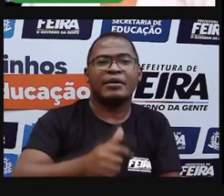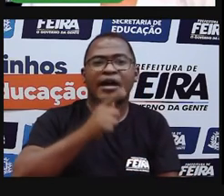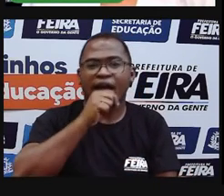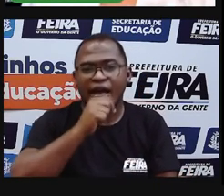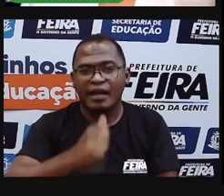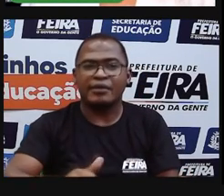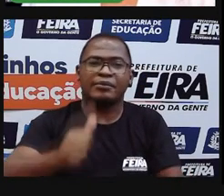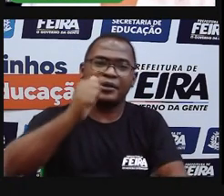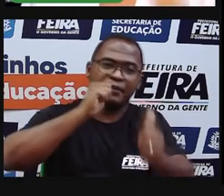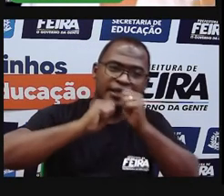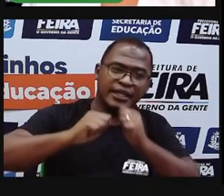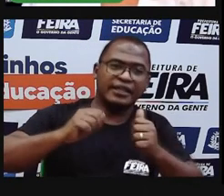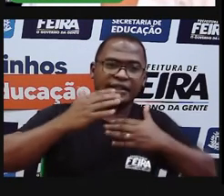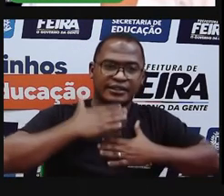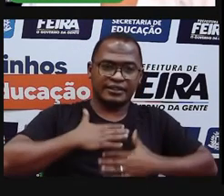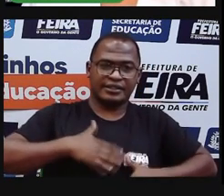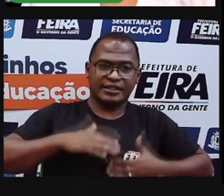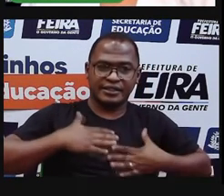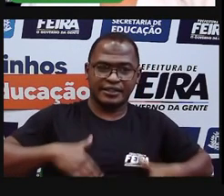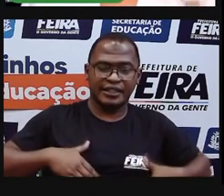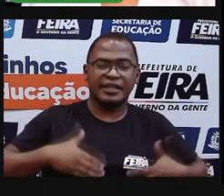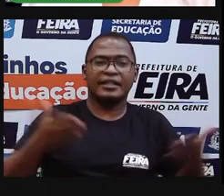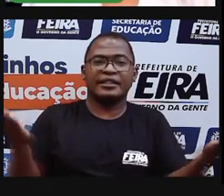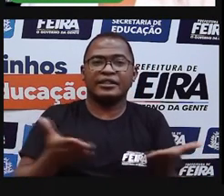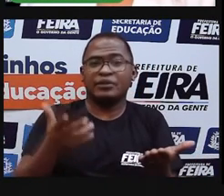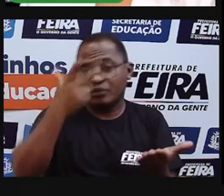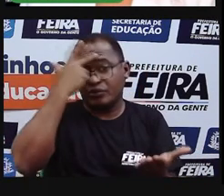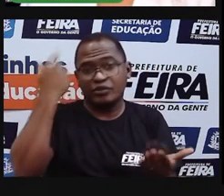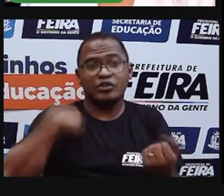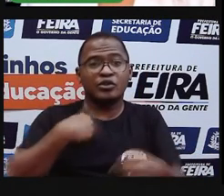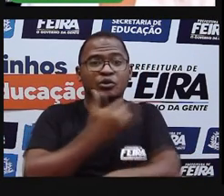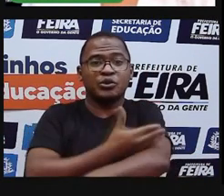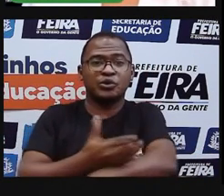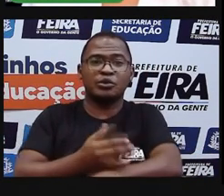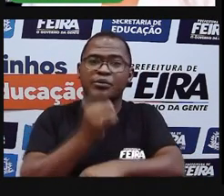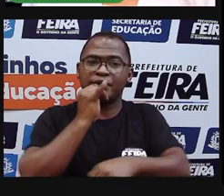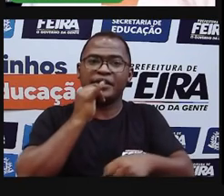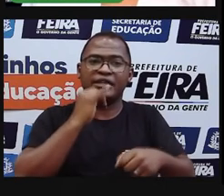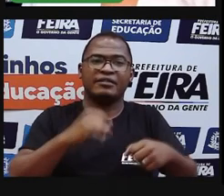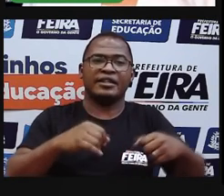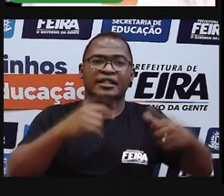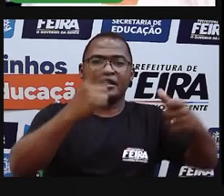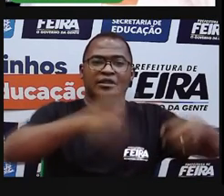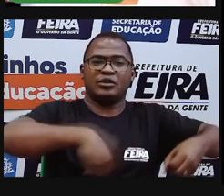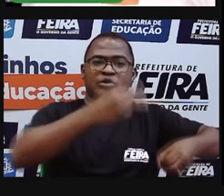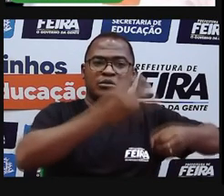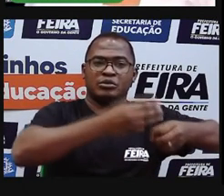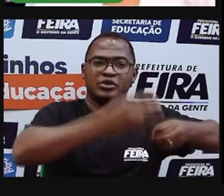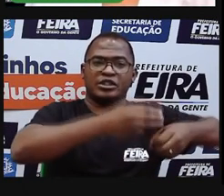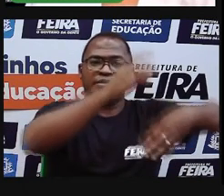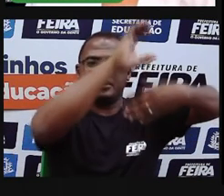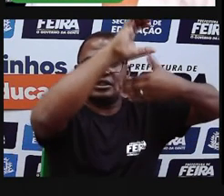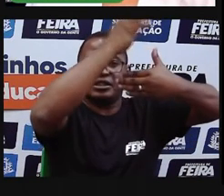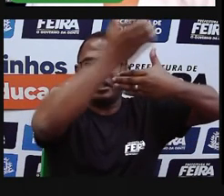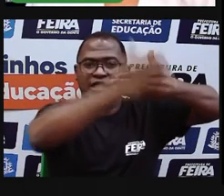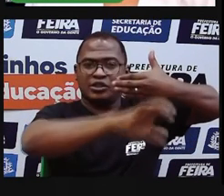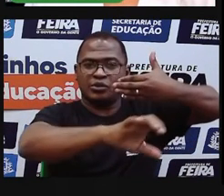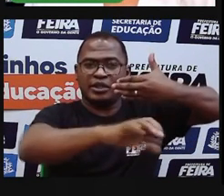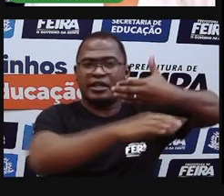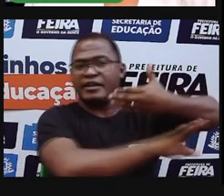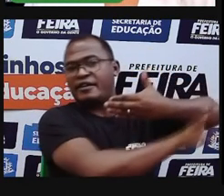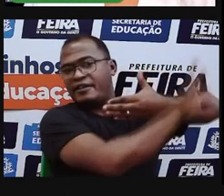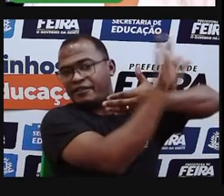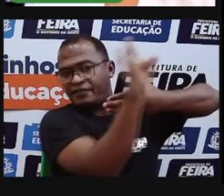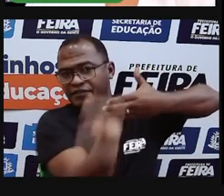virou, né, um caminho do Porto de Cachoeiras, então, a nossa cidade começou a receber